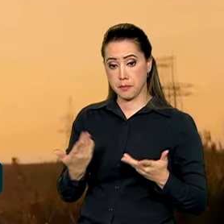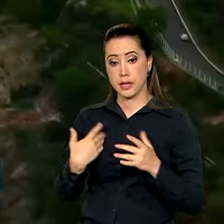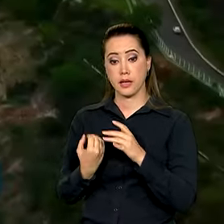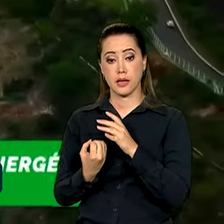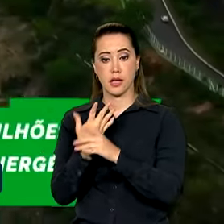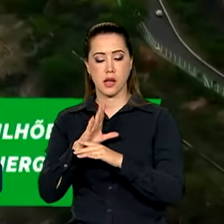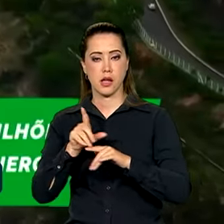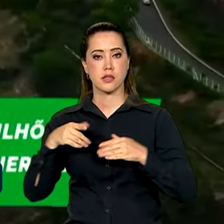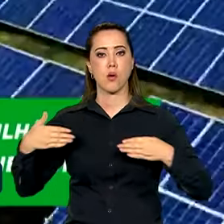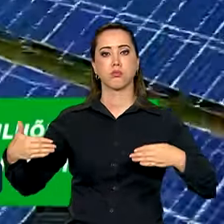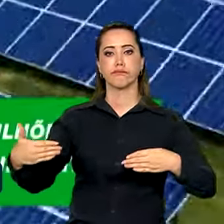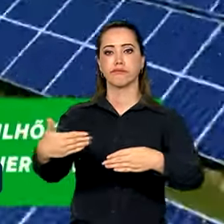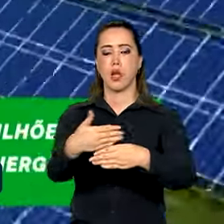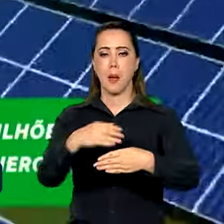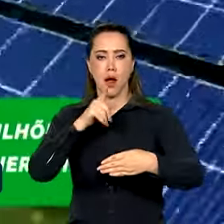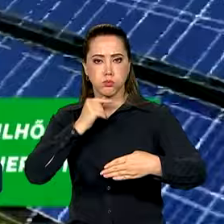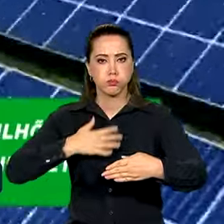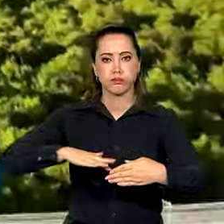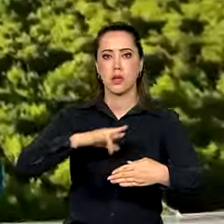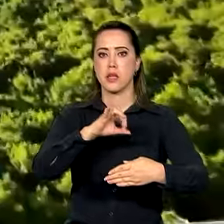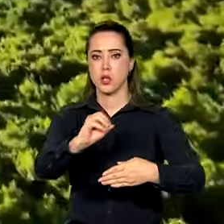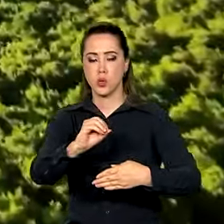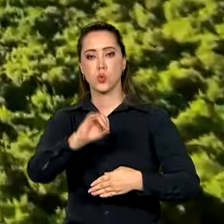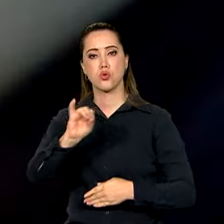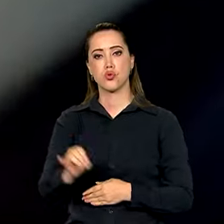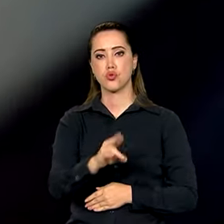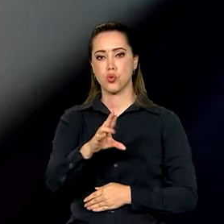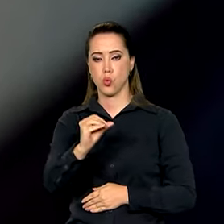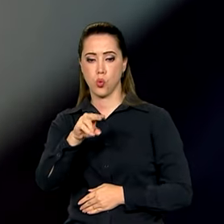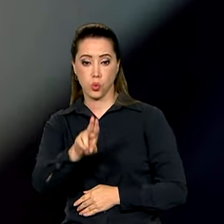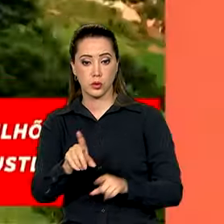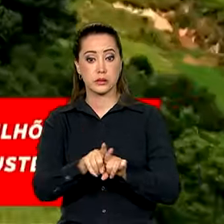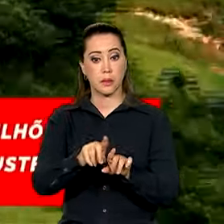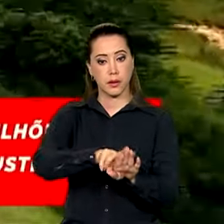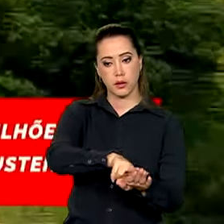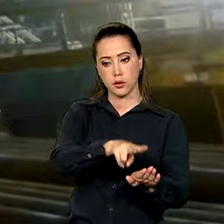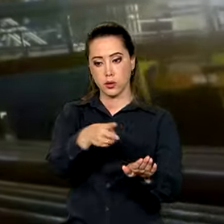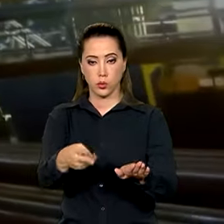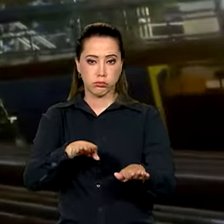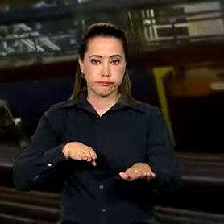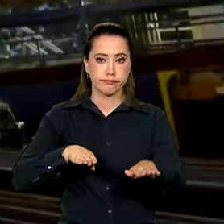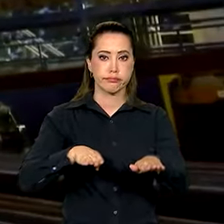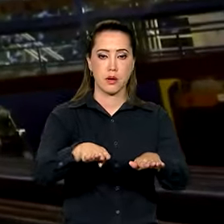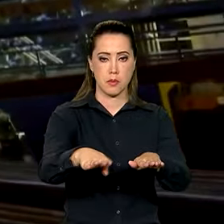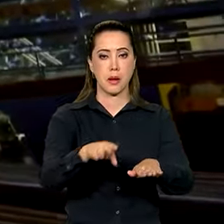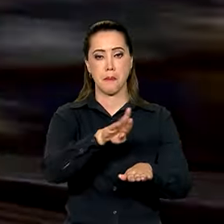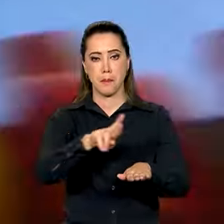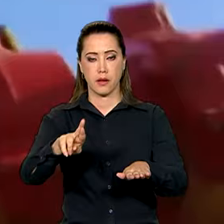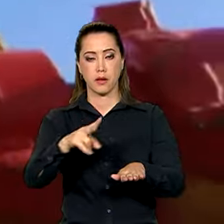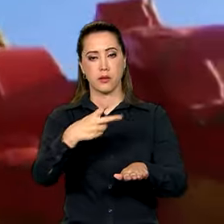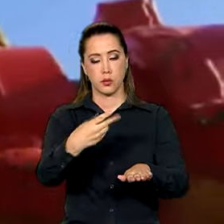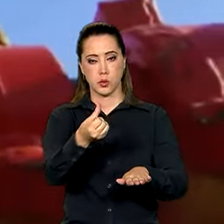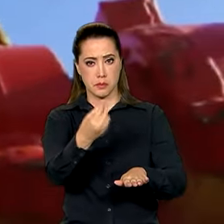da barragem Rio Jucu. Também está previsto o projeto de duplicação e estudo de concessão da BR-262 e